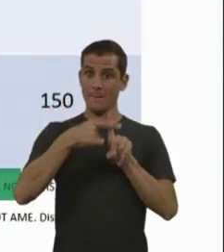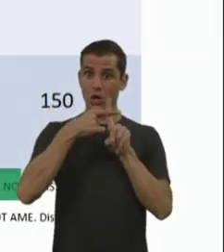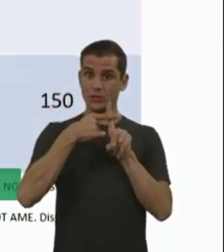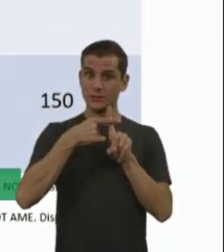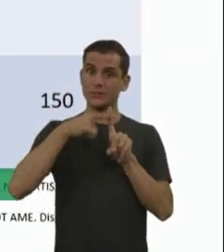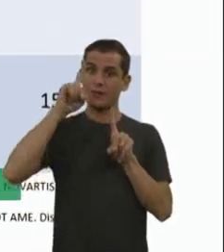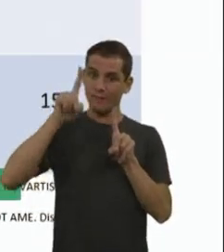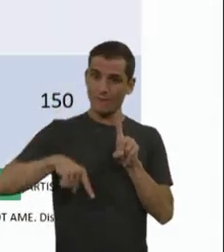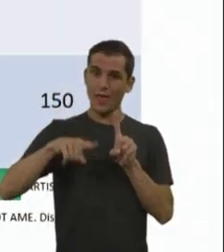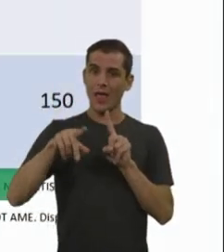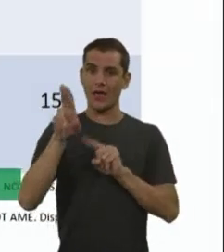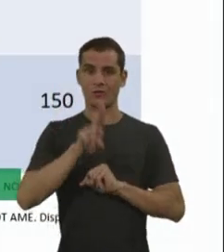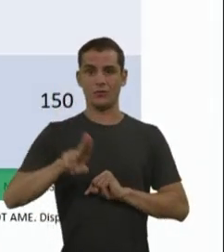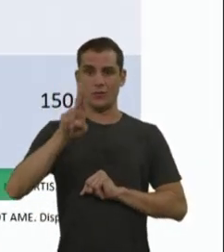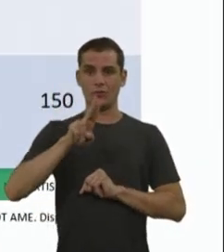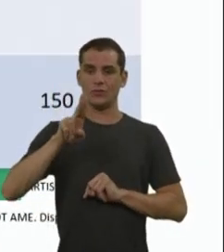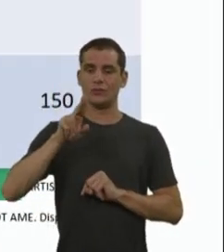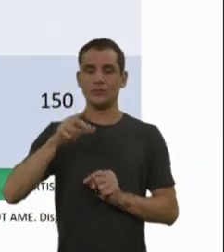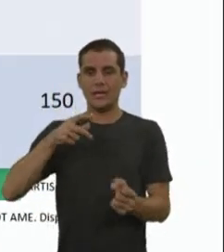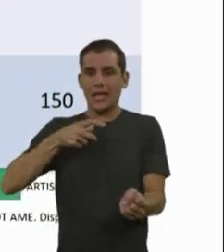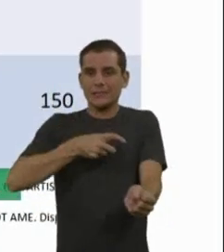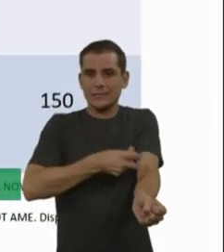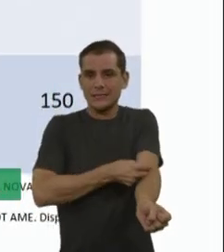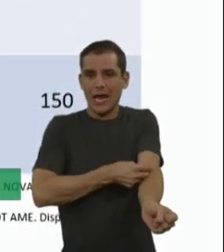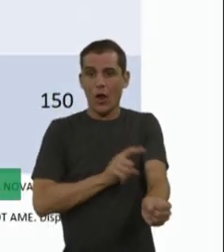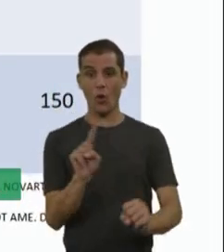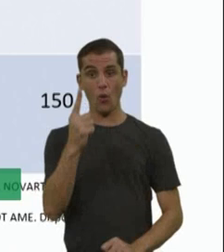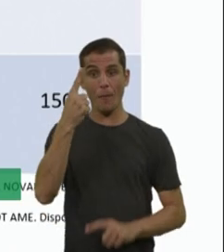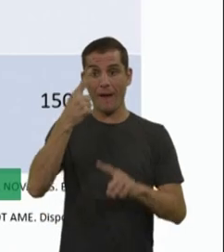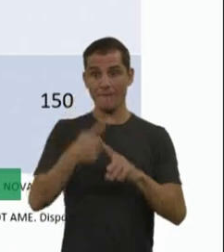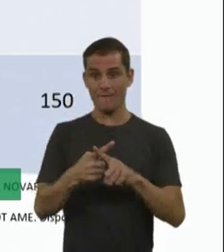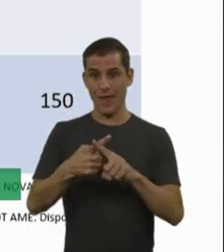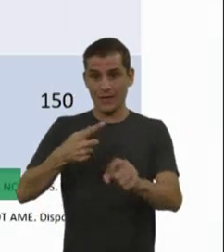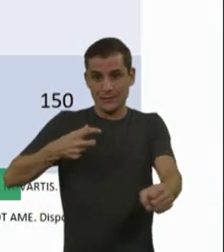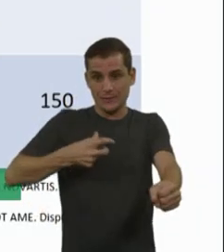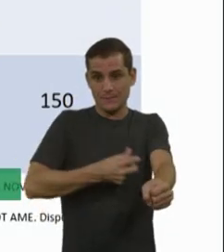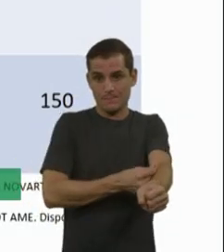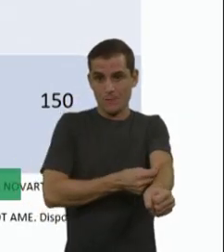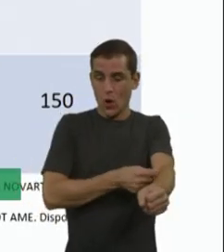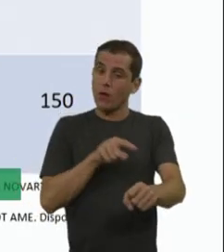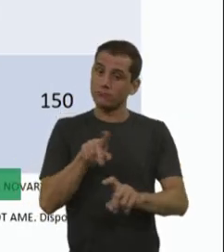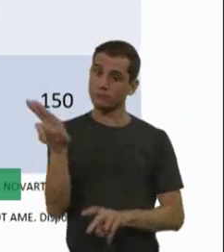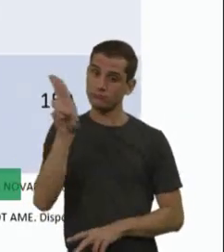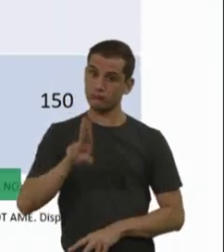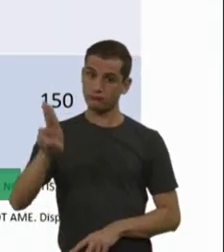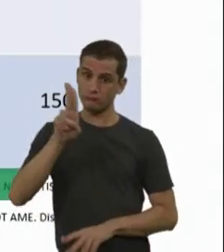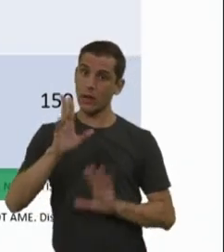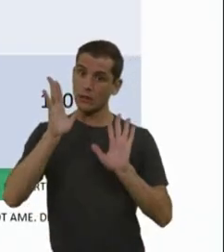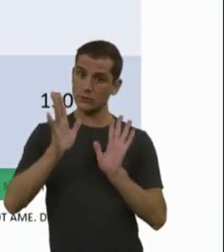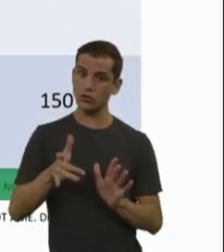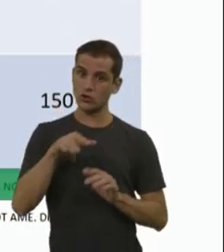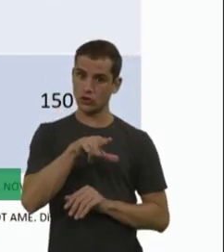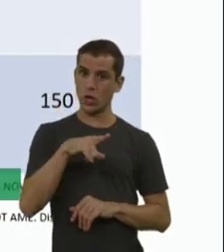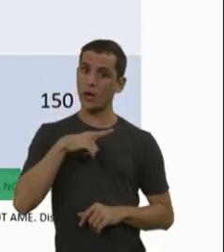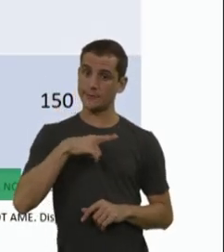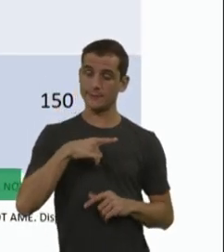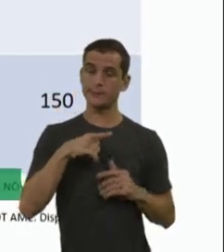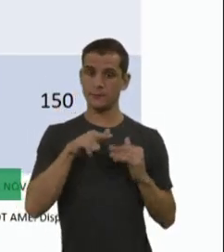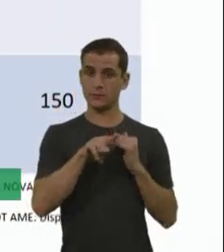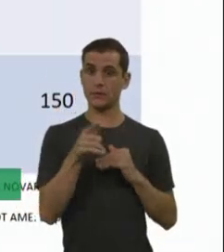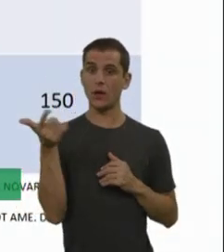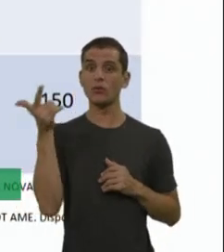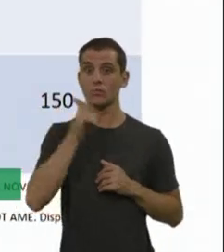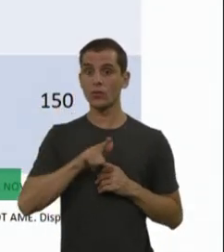fato dele ser endovenoso idose única. Então, a gente já tem estudos de segmento mostrando, né, até